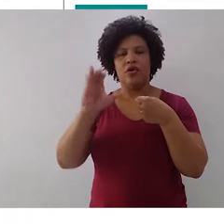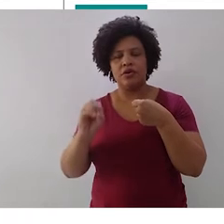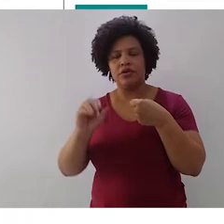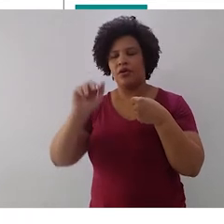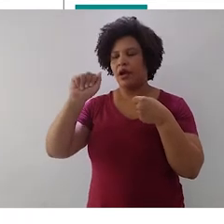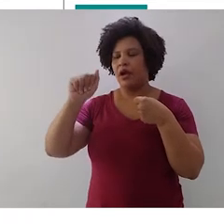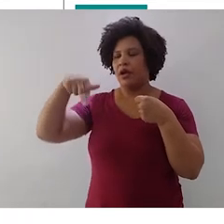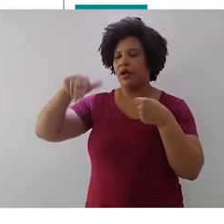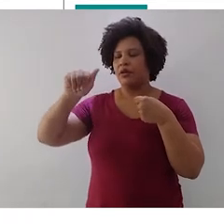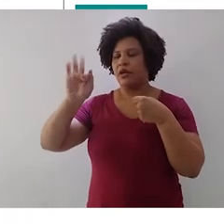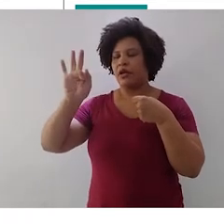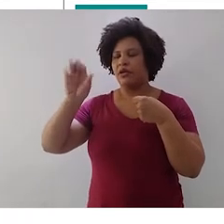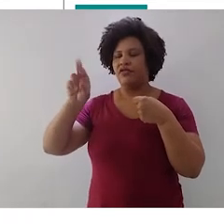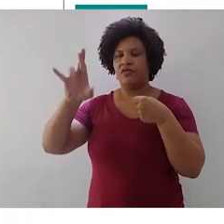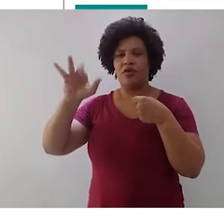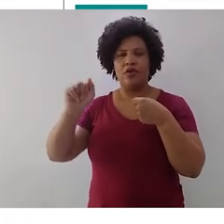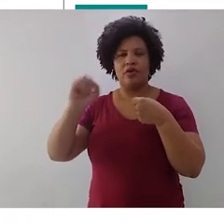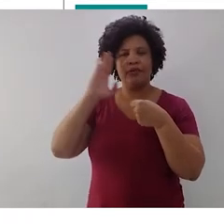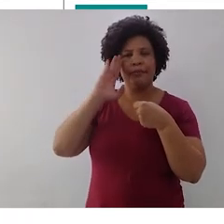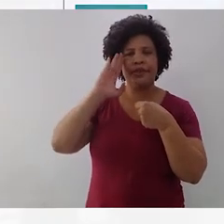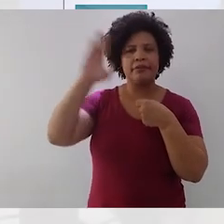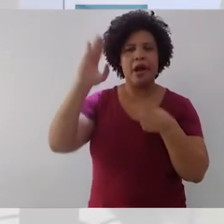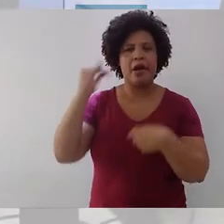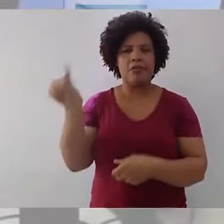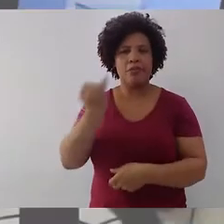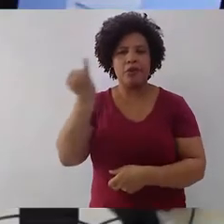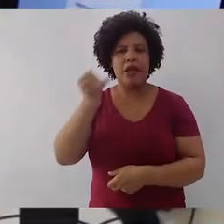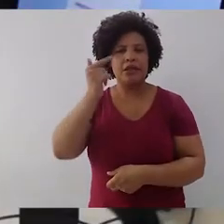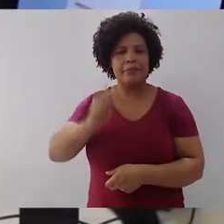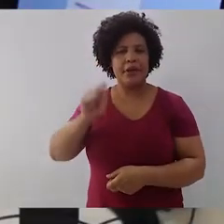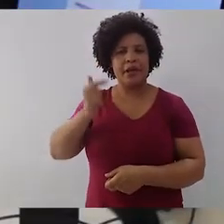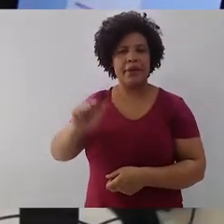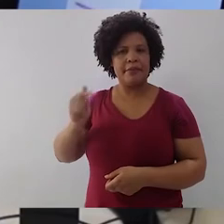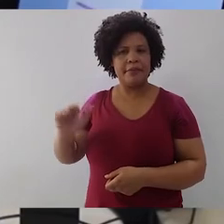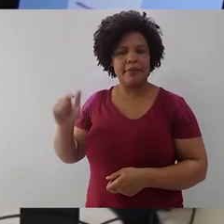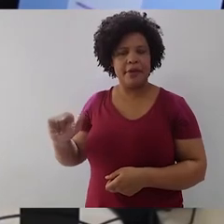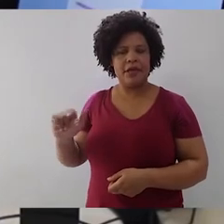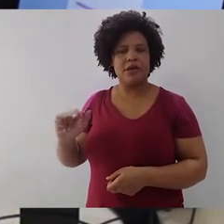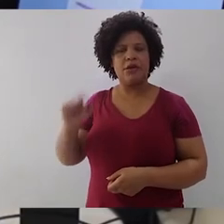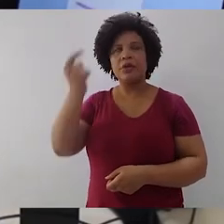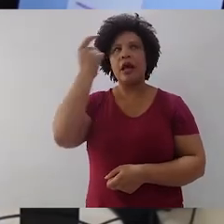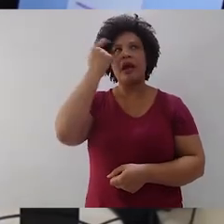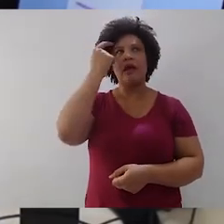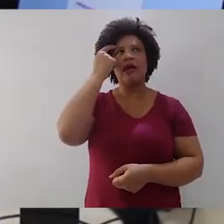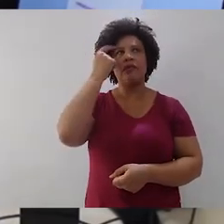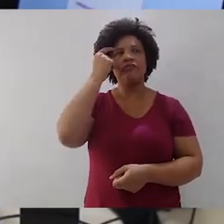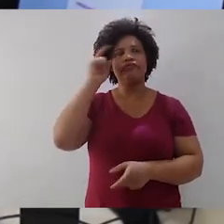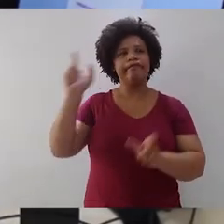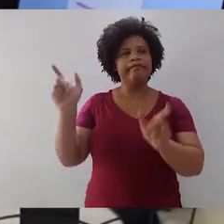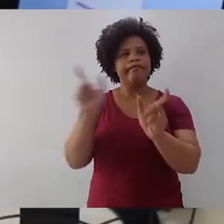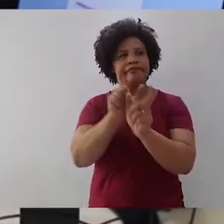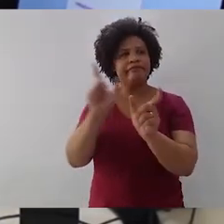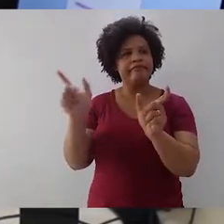eu preciso de pensar se de fato não haveria uma construção de frase, uma construção do período que faria aquilo ser mais simples,